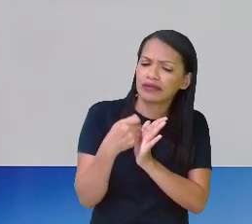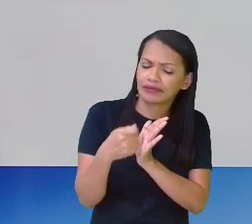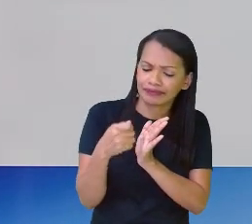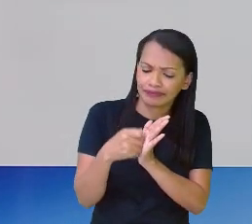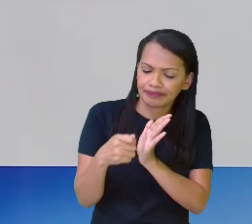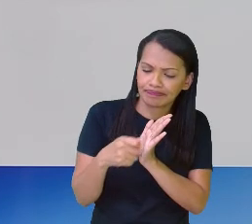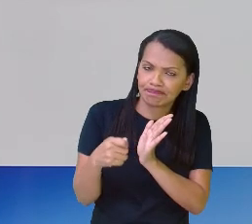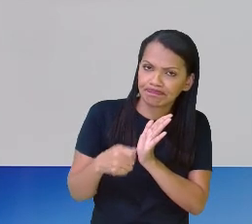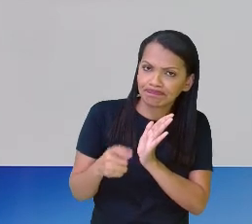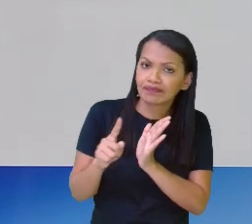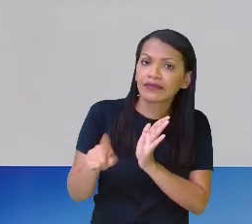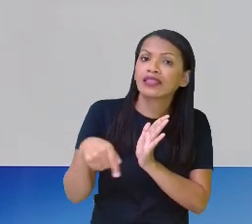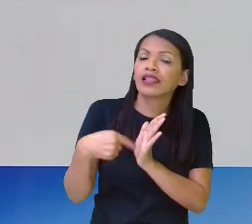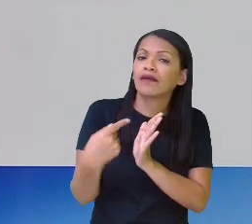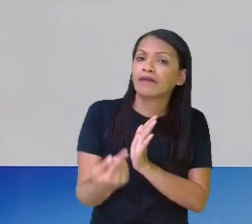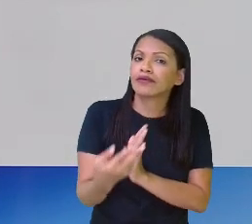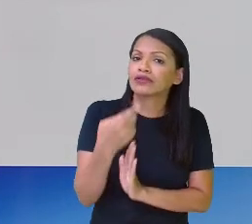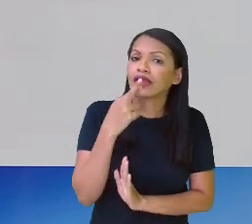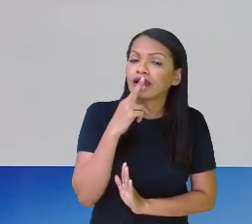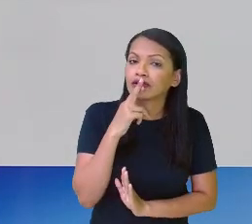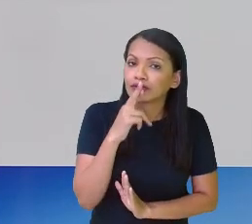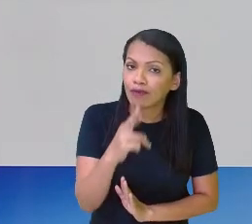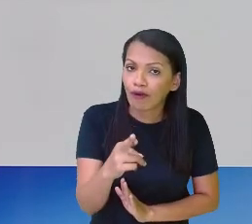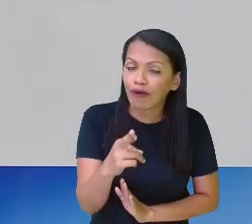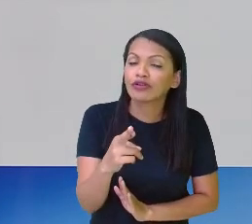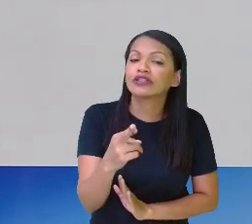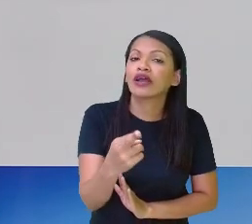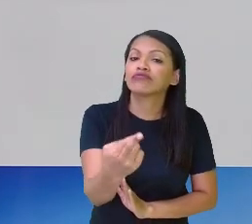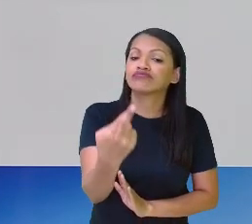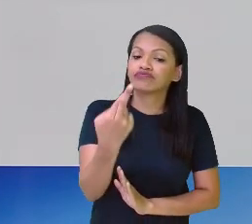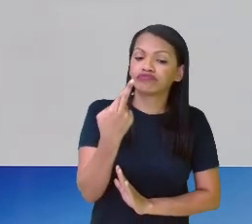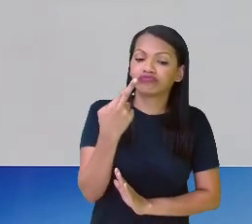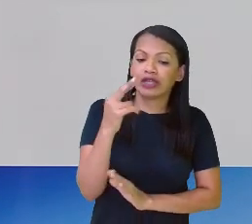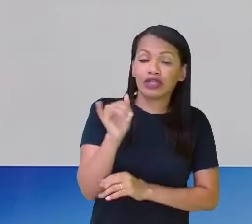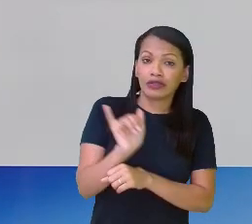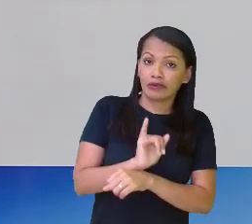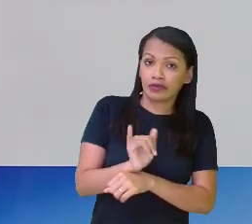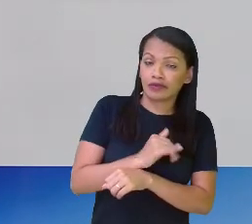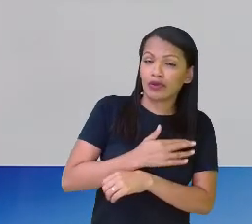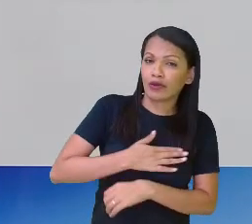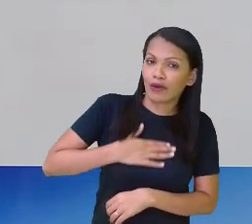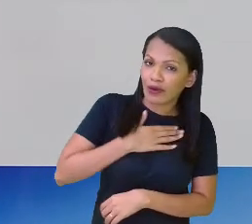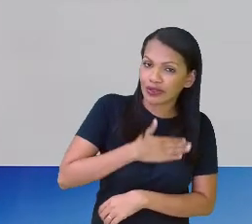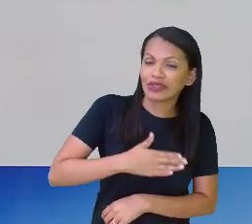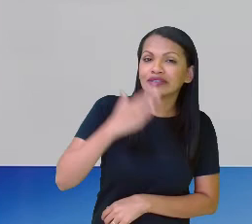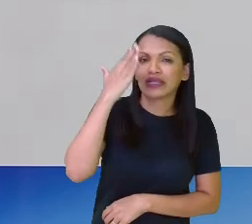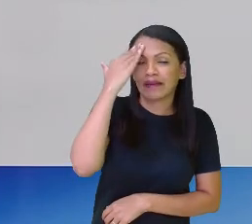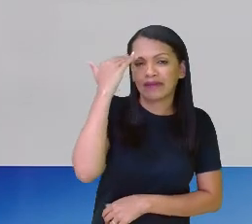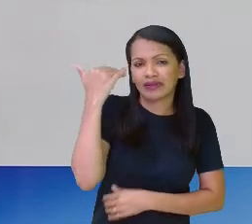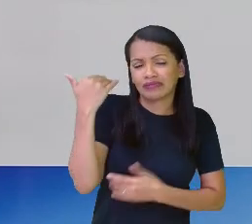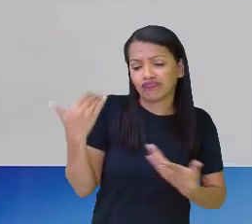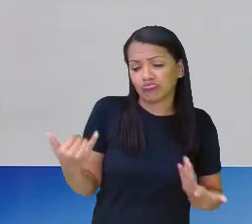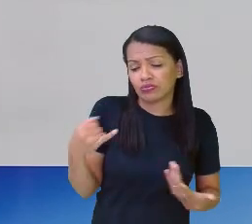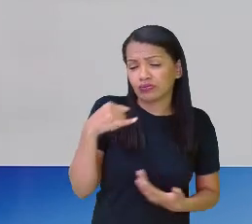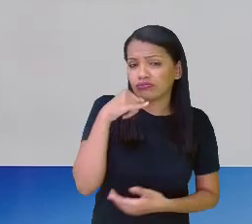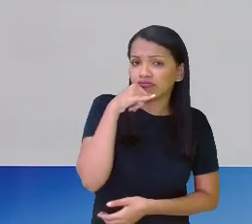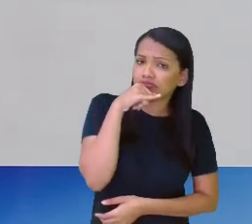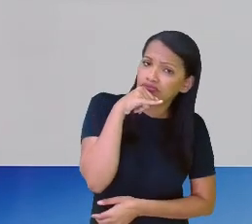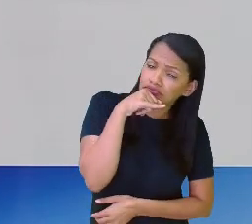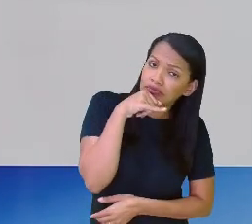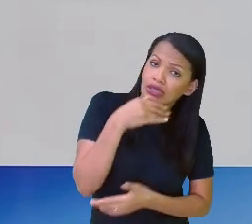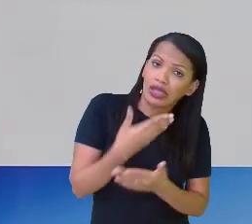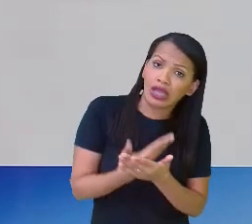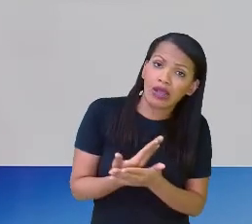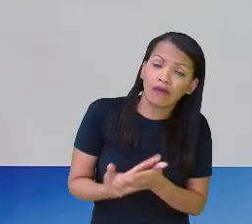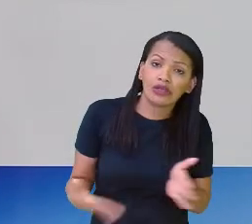E depois, coloca a tua resposta lá no YouTube que eu vou gostar de saber. Pessoal, infelizmente a